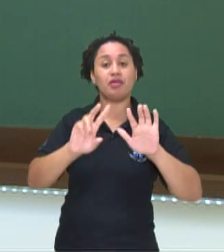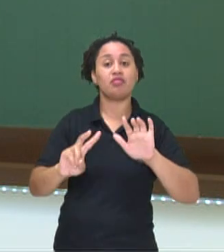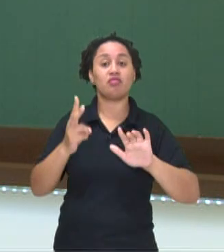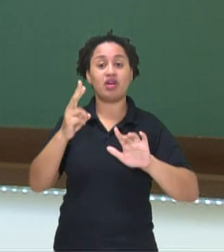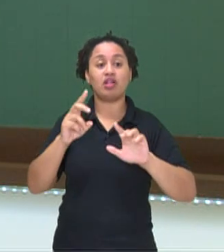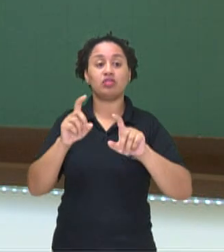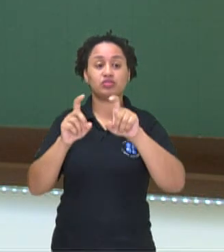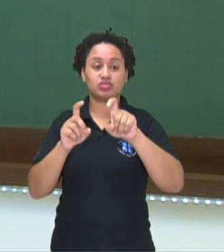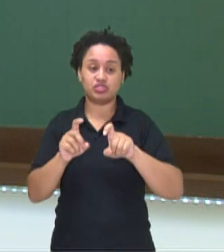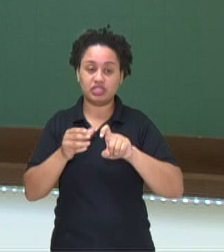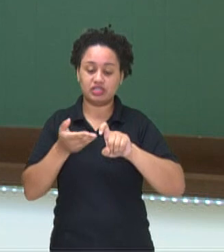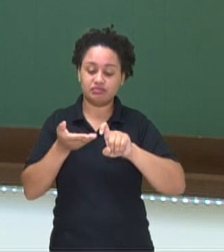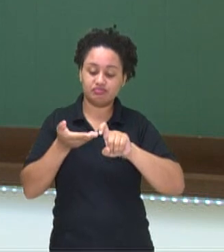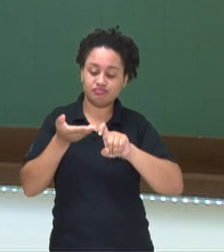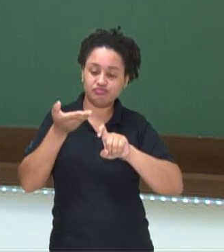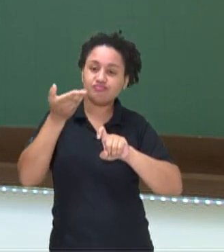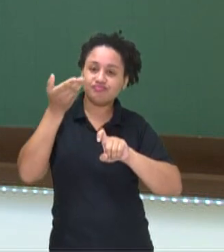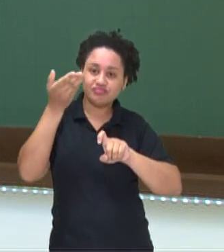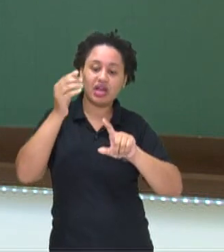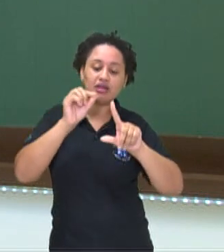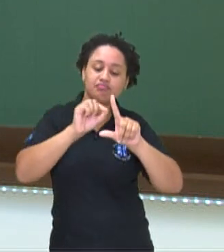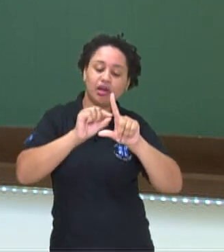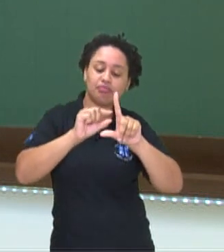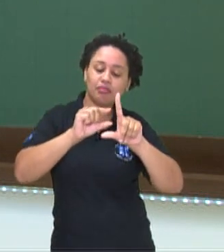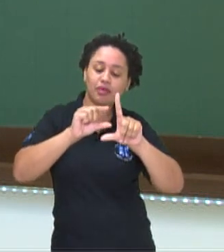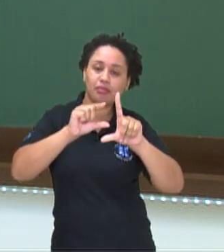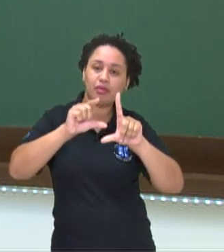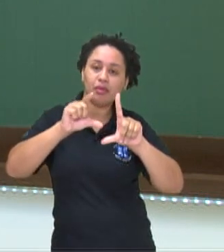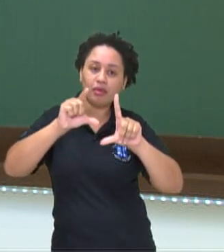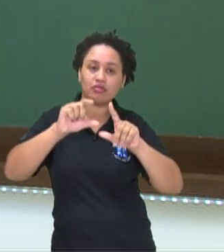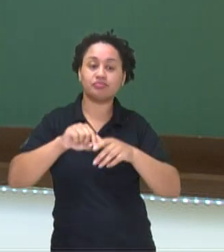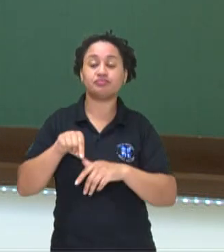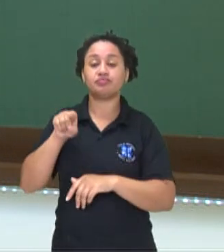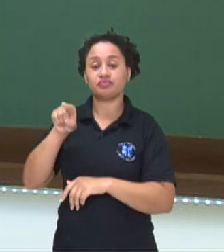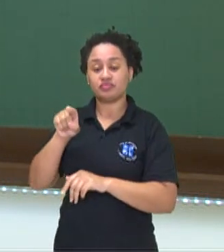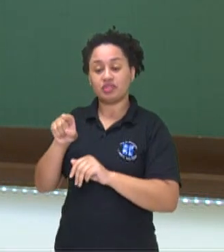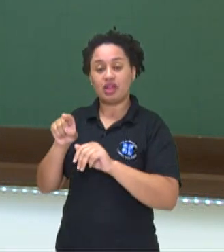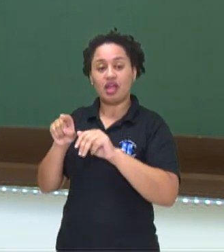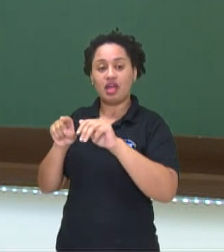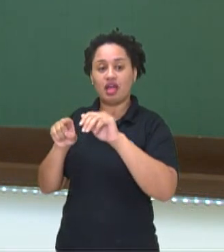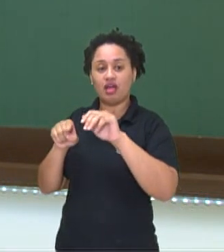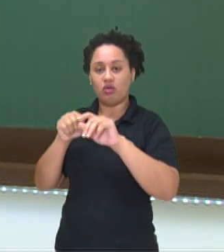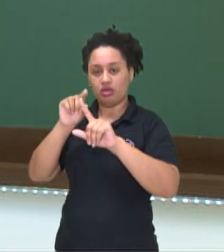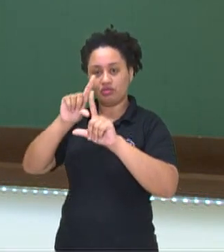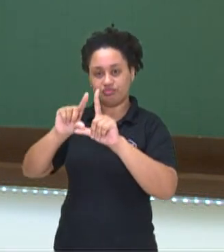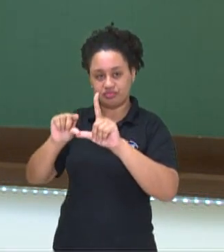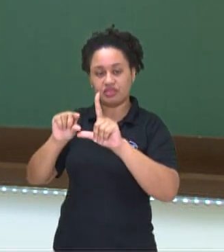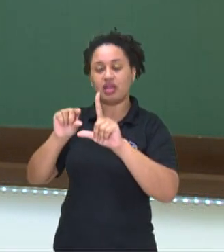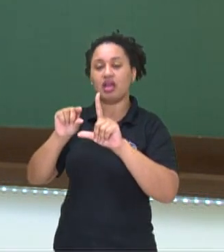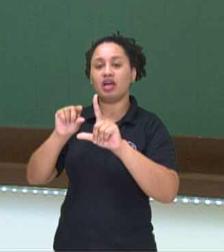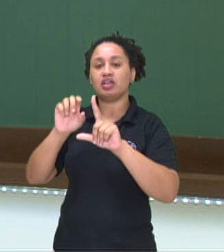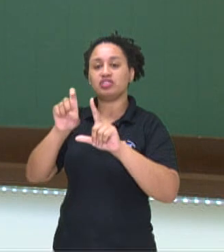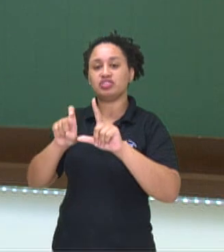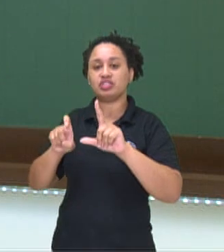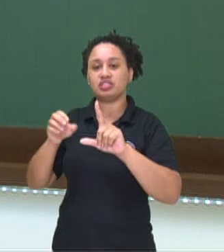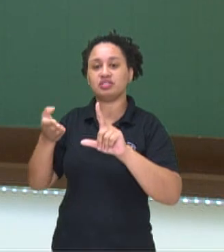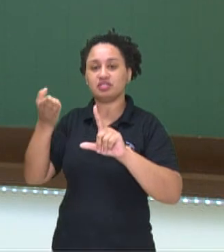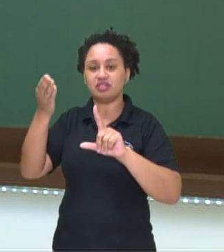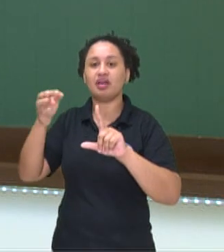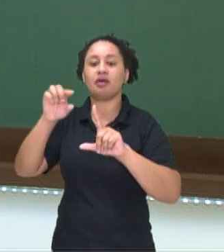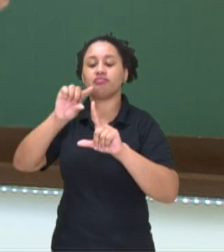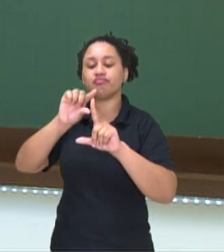de x vai aumentando, essa reta vai crescendo. Aqui, conforme o valor de x vai aumentando, essa reta vai